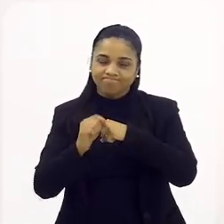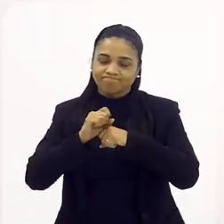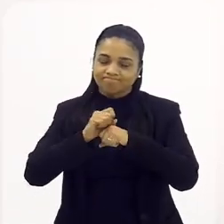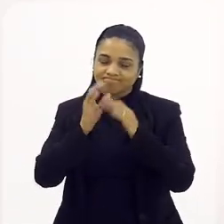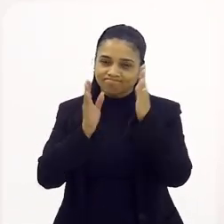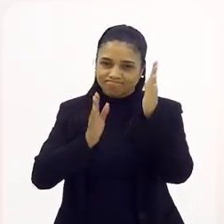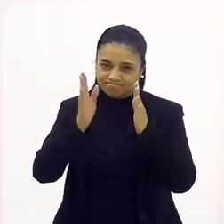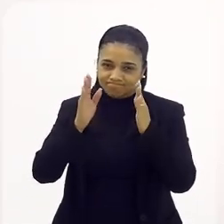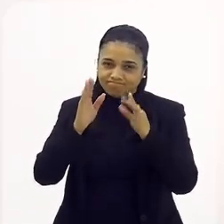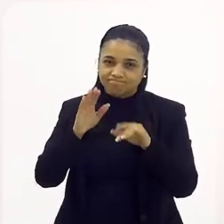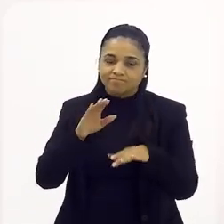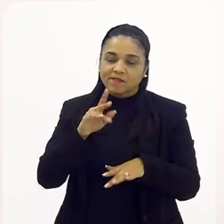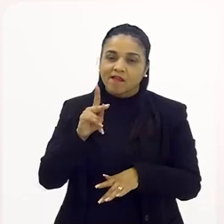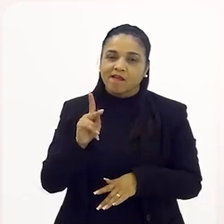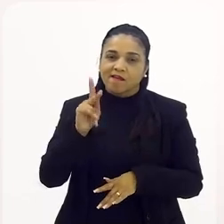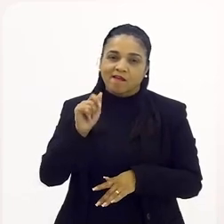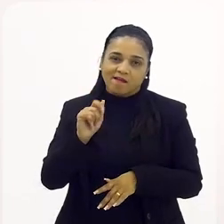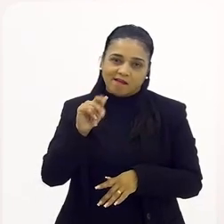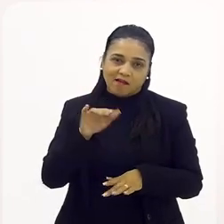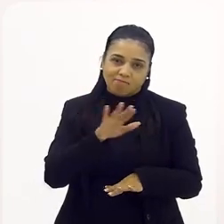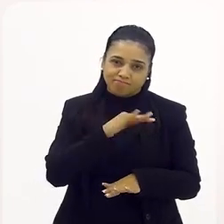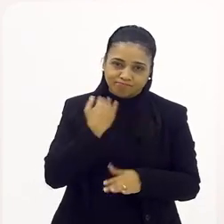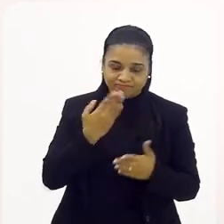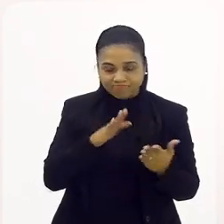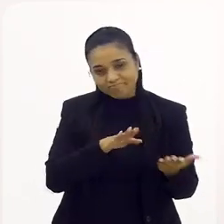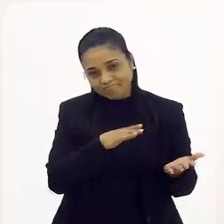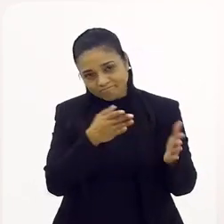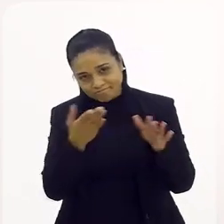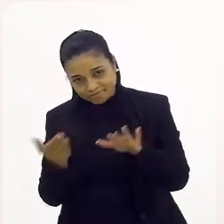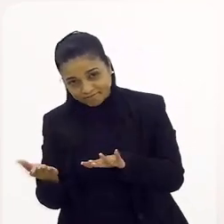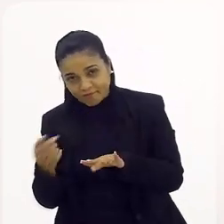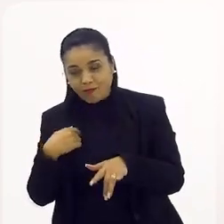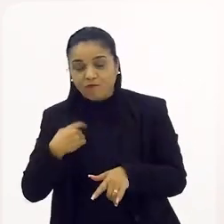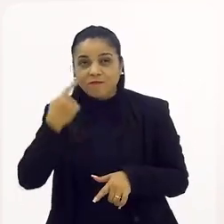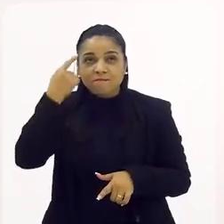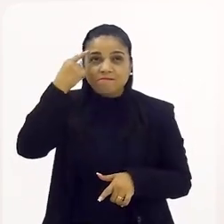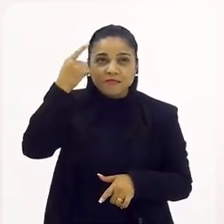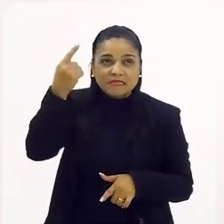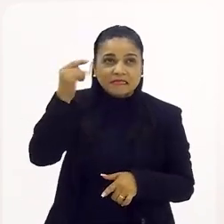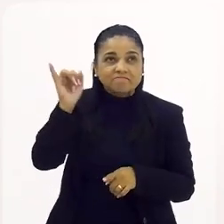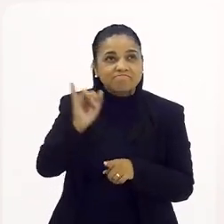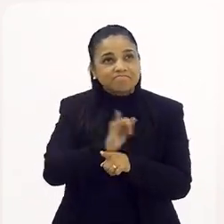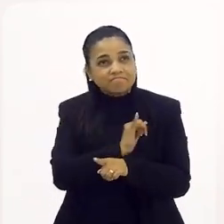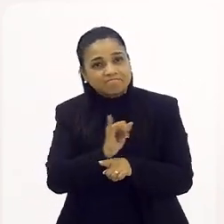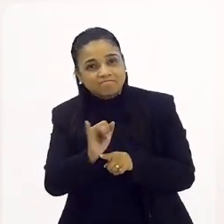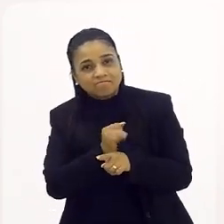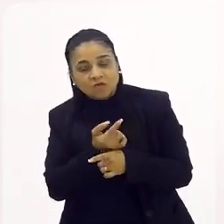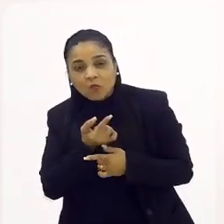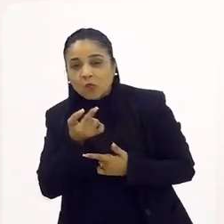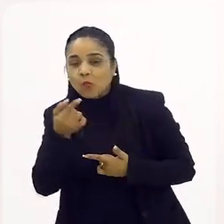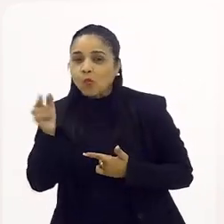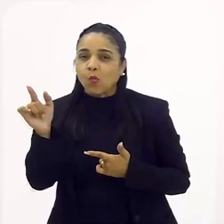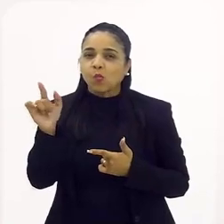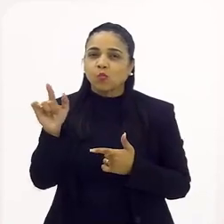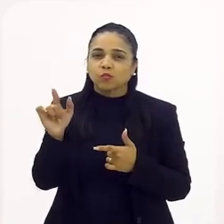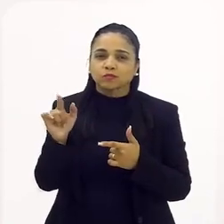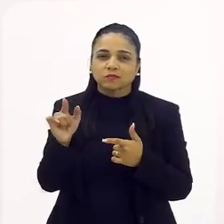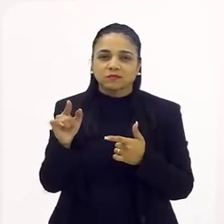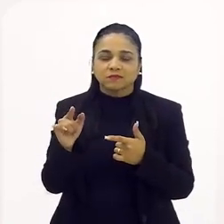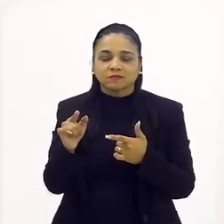perdeu o cacá aí. E... Então, até nisso eu pensei. Então, vai ter que ser de uma outra forma para que seja